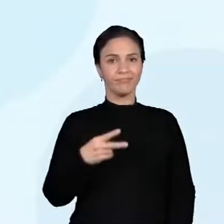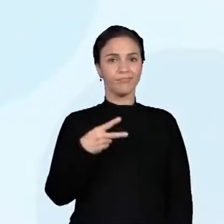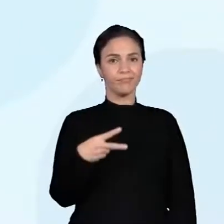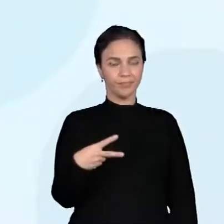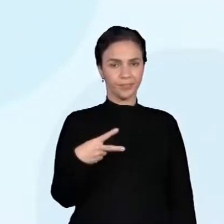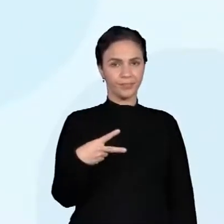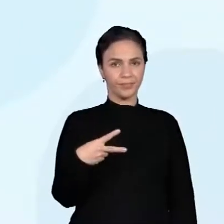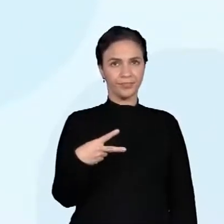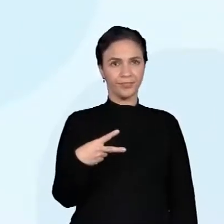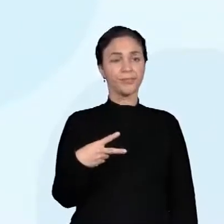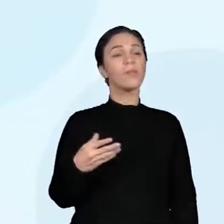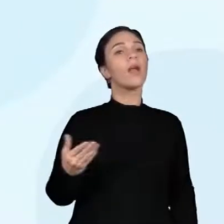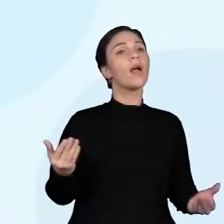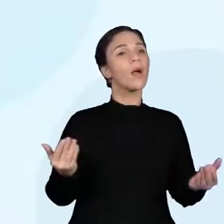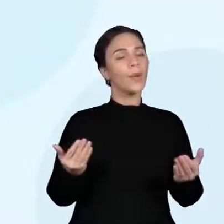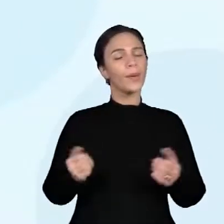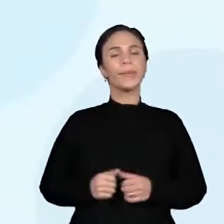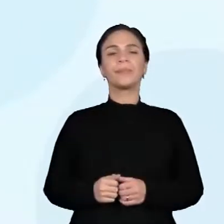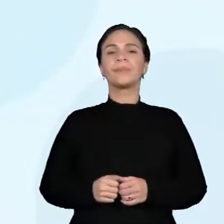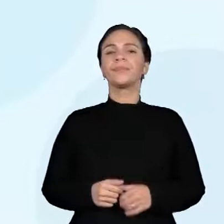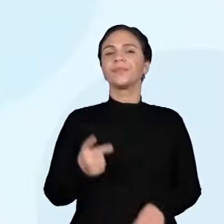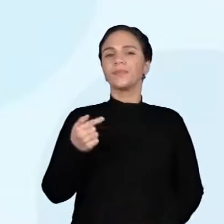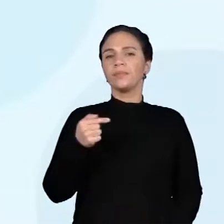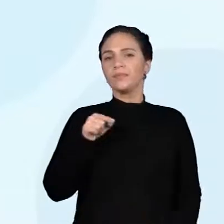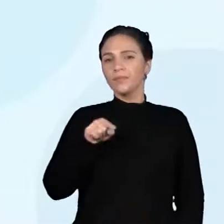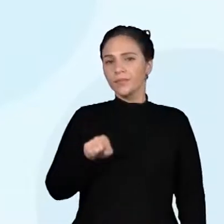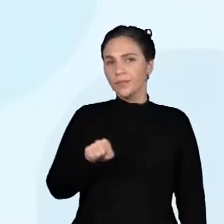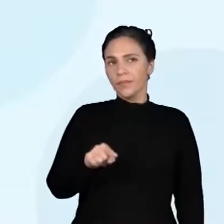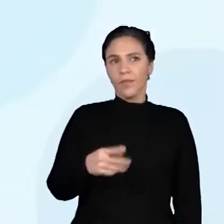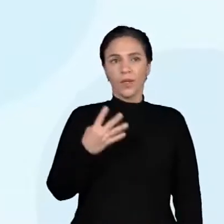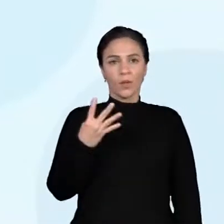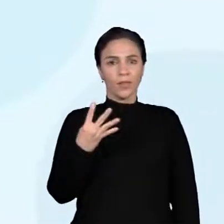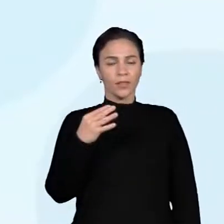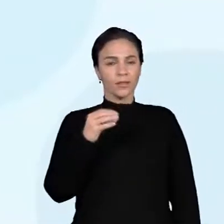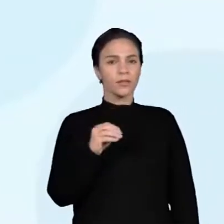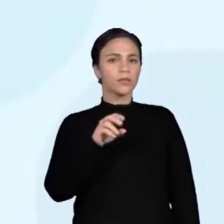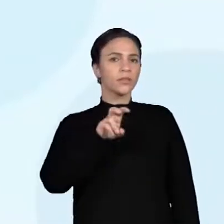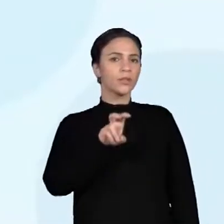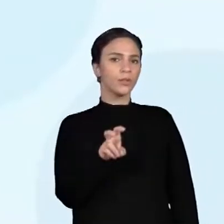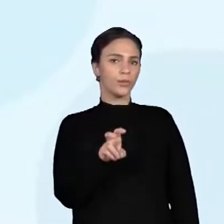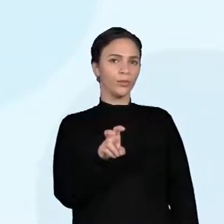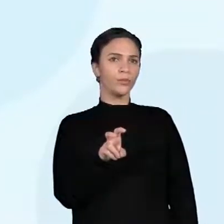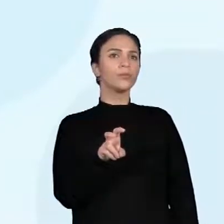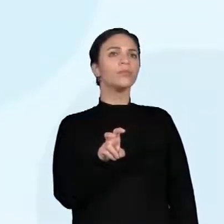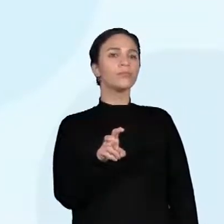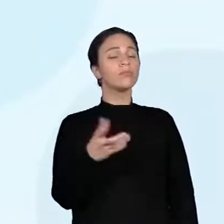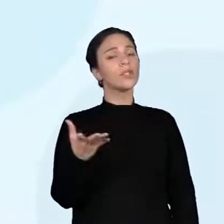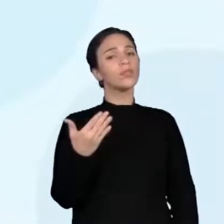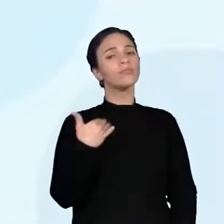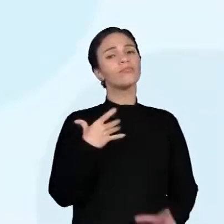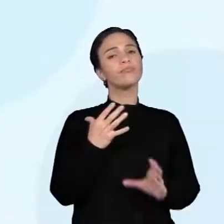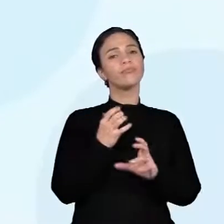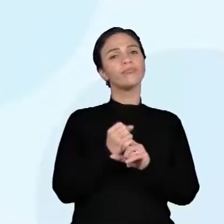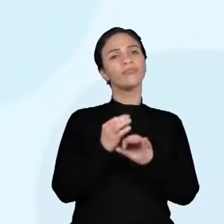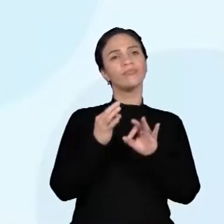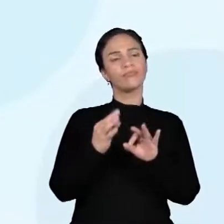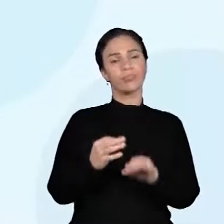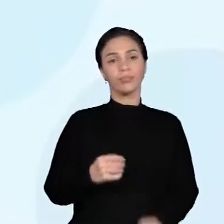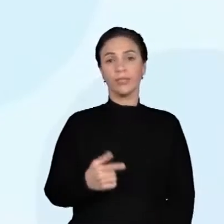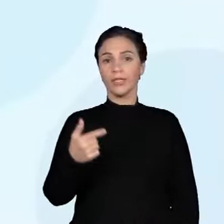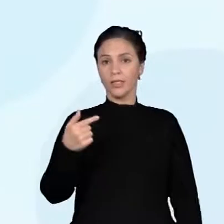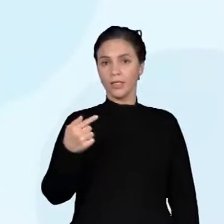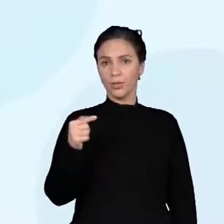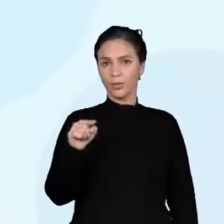pego 7.405 e faço a real continha. Tiro de 2